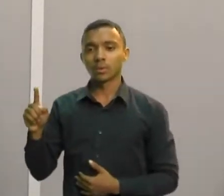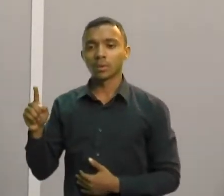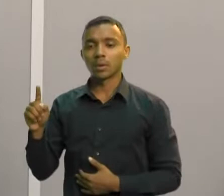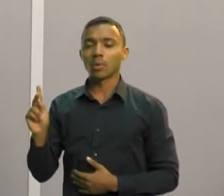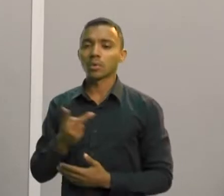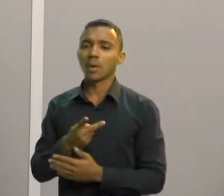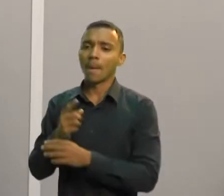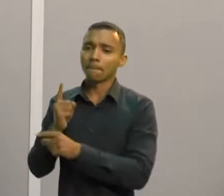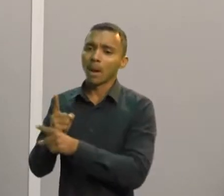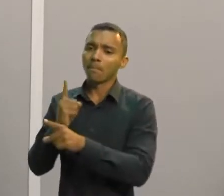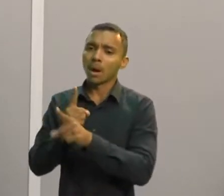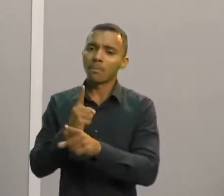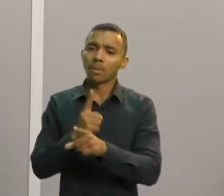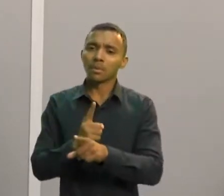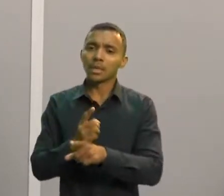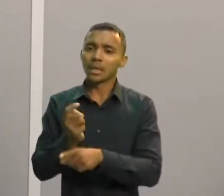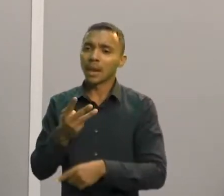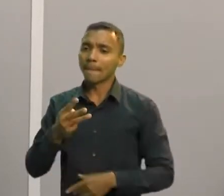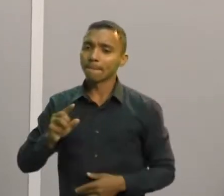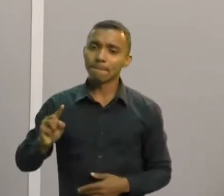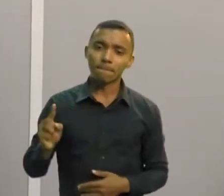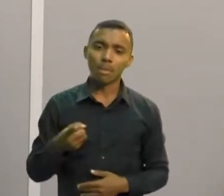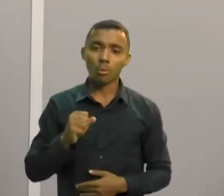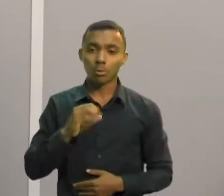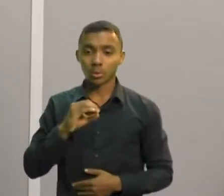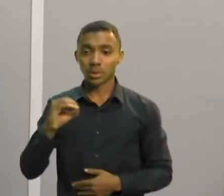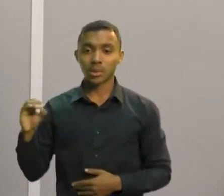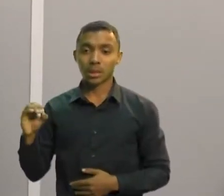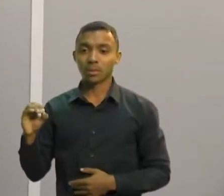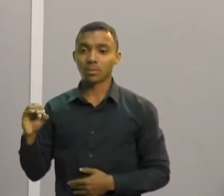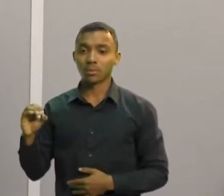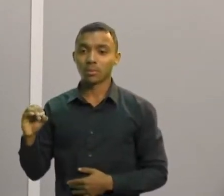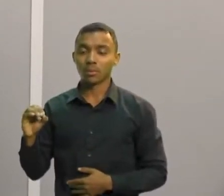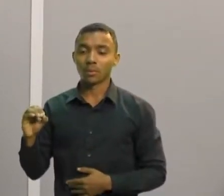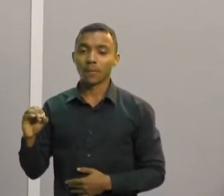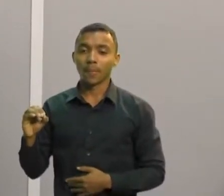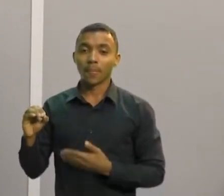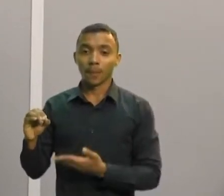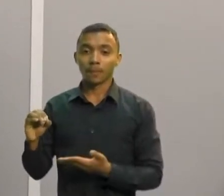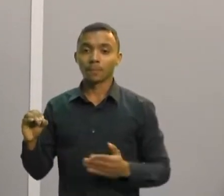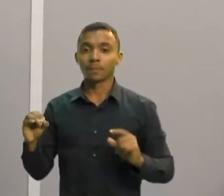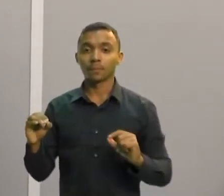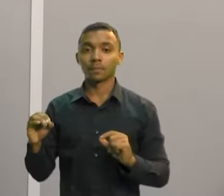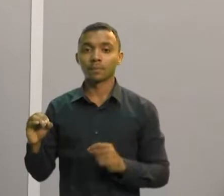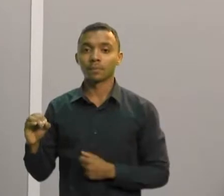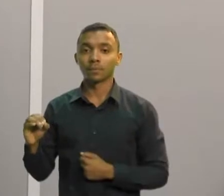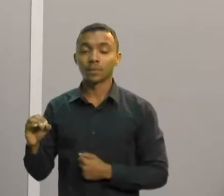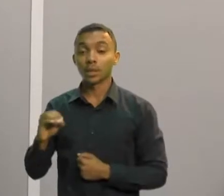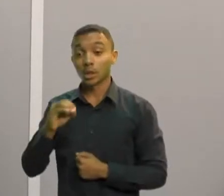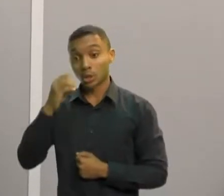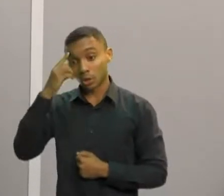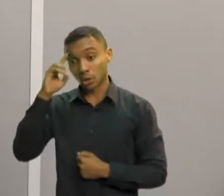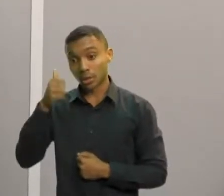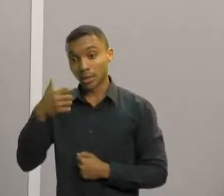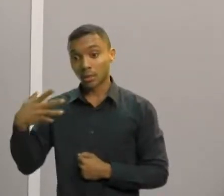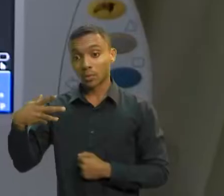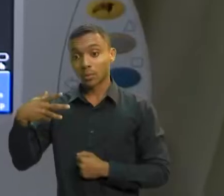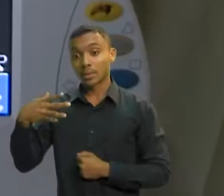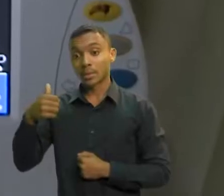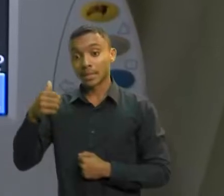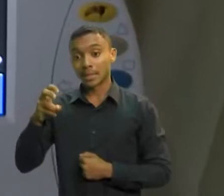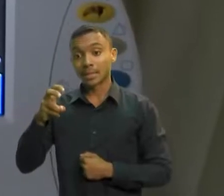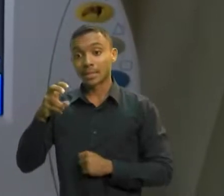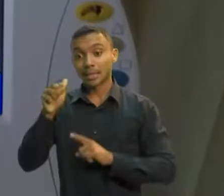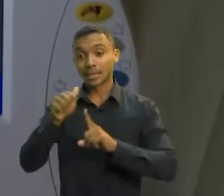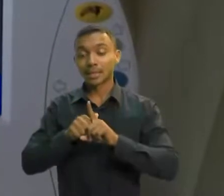leves, de ter mais de 3 mil e 800 casos, como foi o caso aí, logo depois do dia 14, 15, 16 de janeiro.